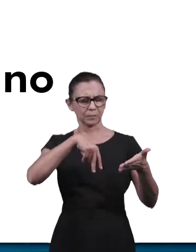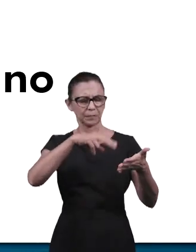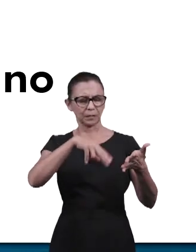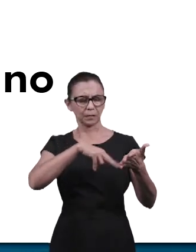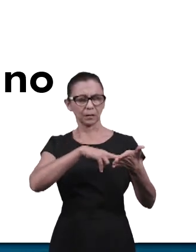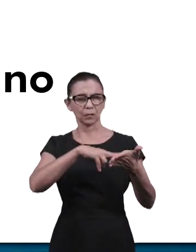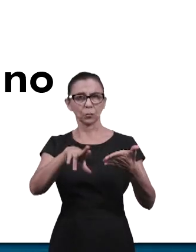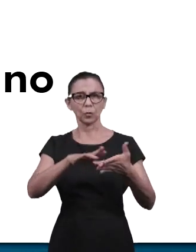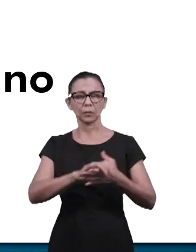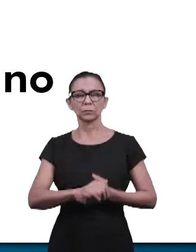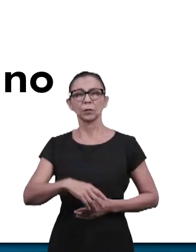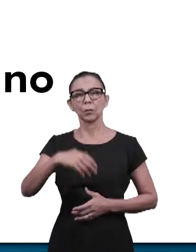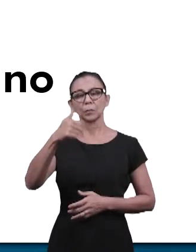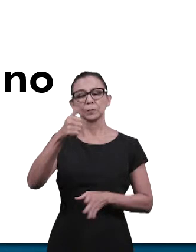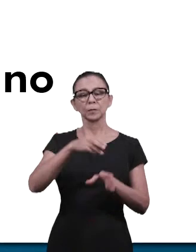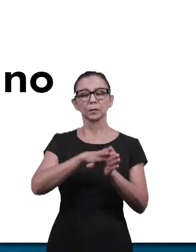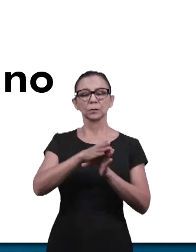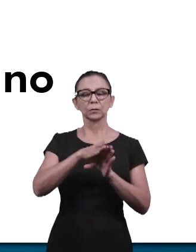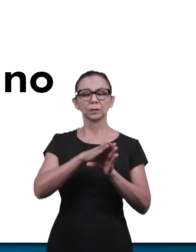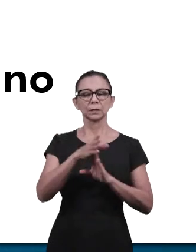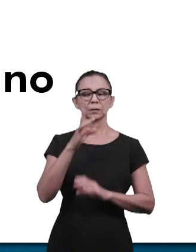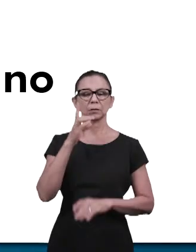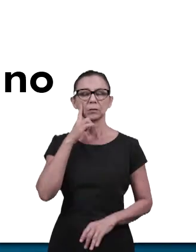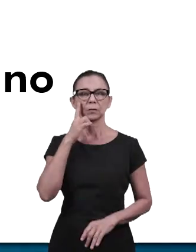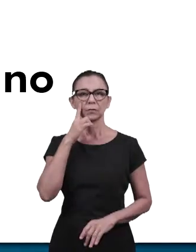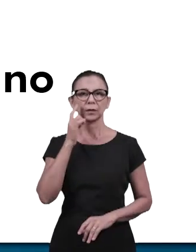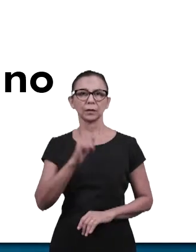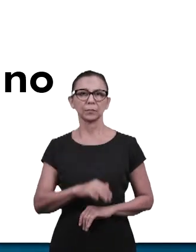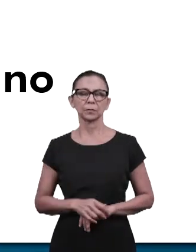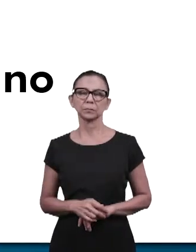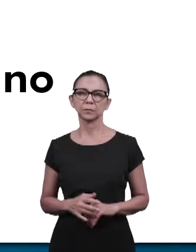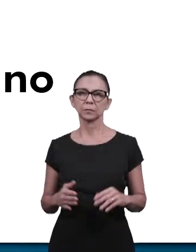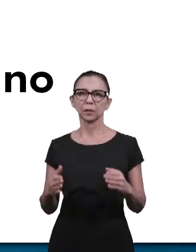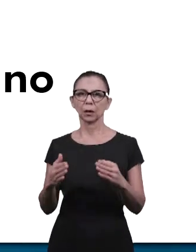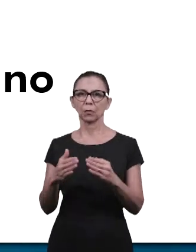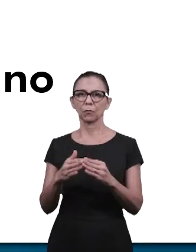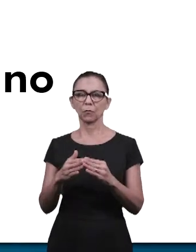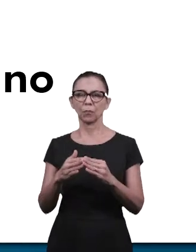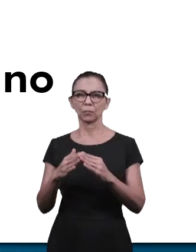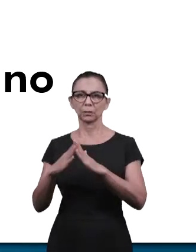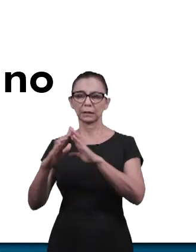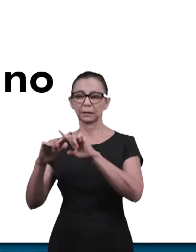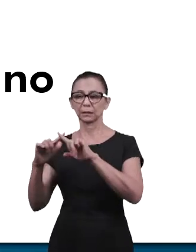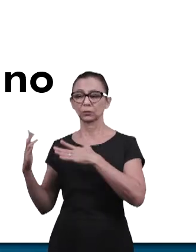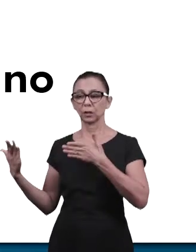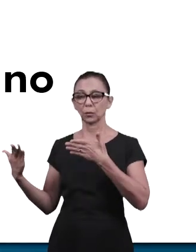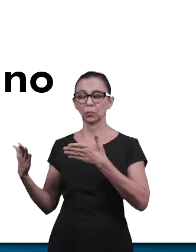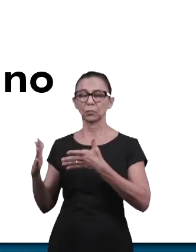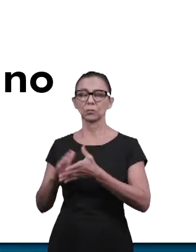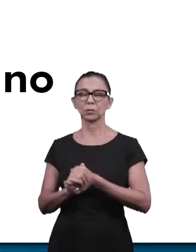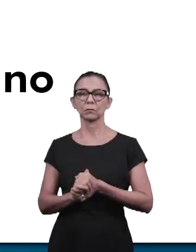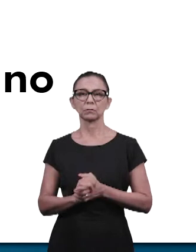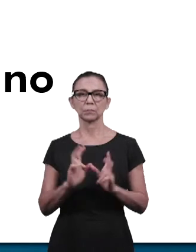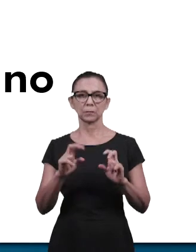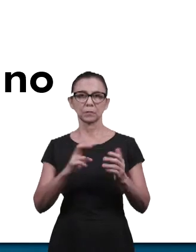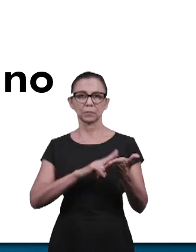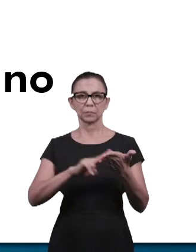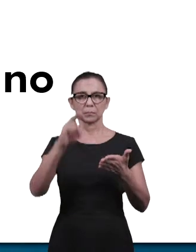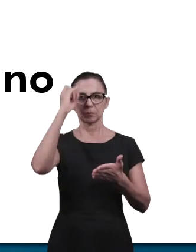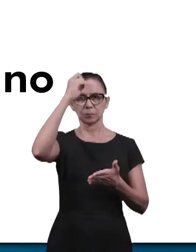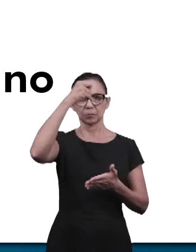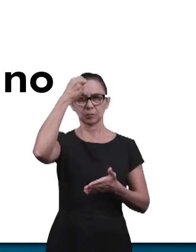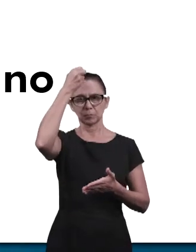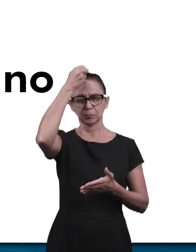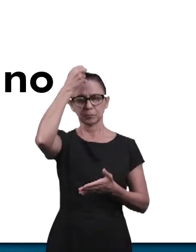exortação que podemos identificar dirigida à igreja dos nossos dias? Agora o assunto é sobre a carta de Judas. E a